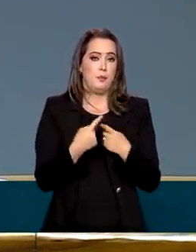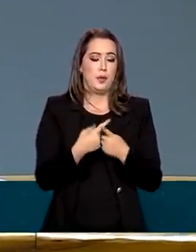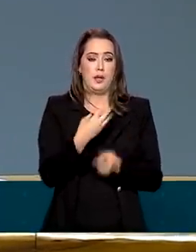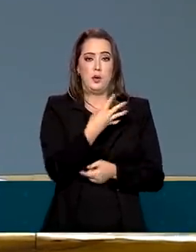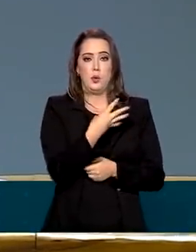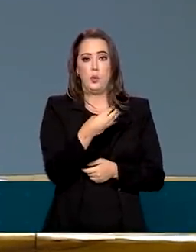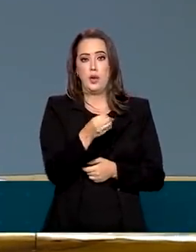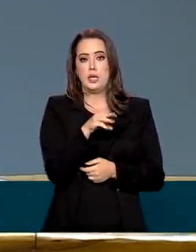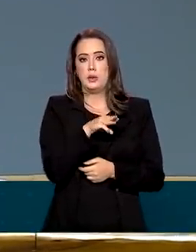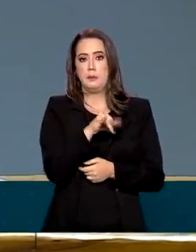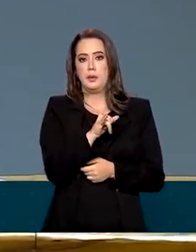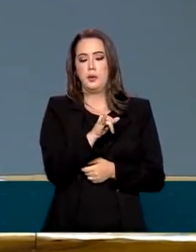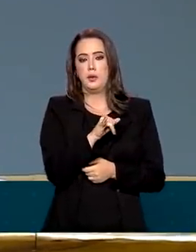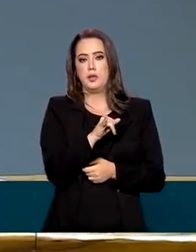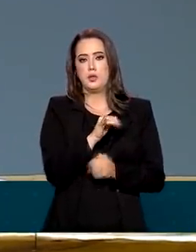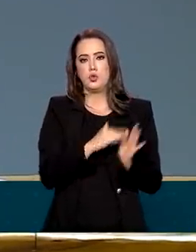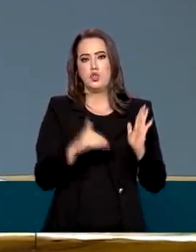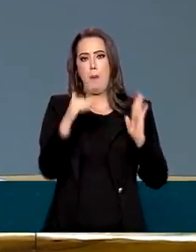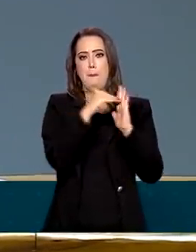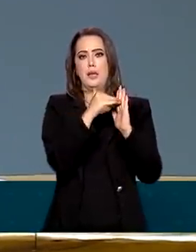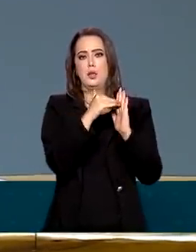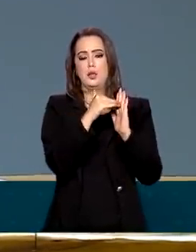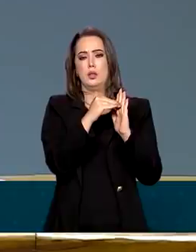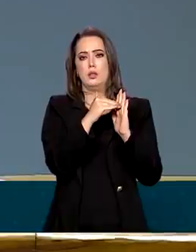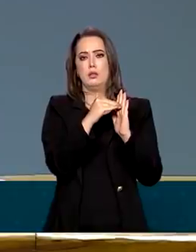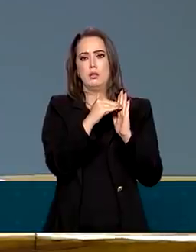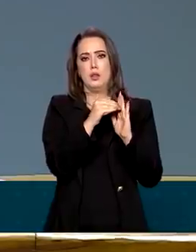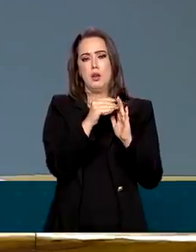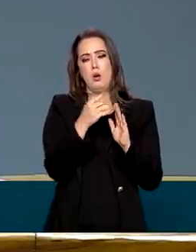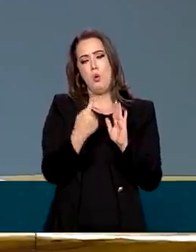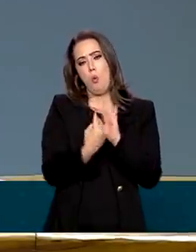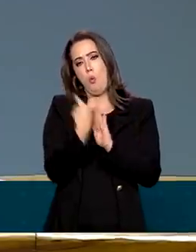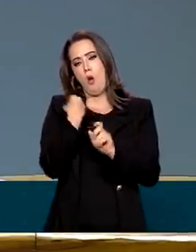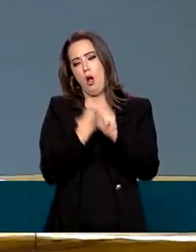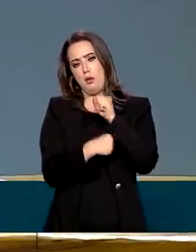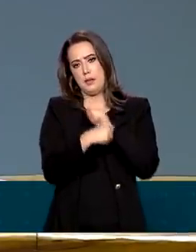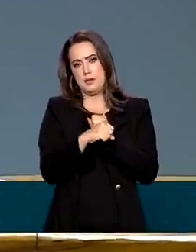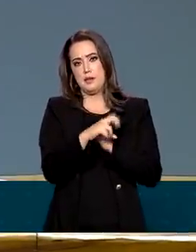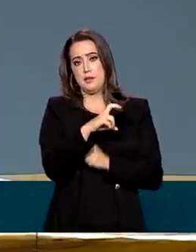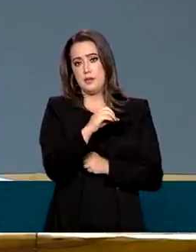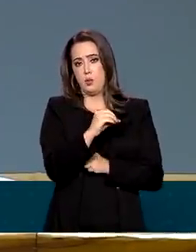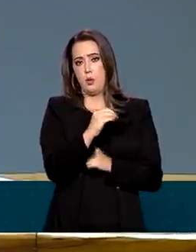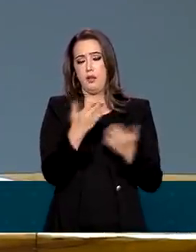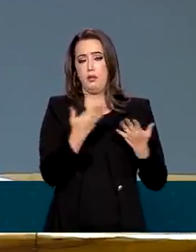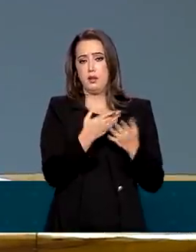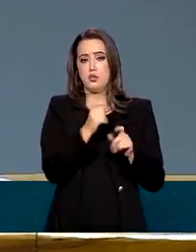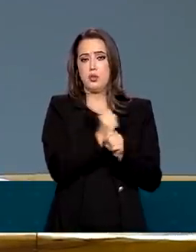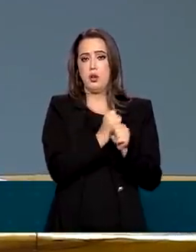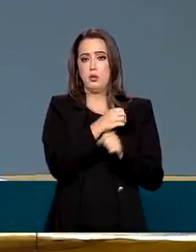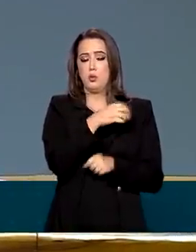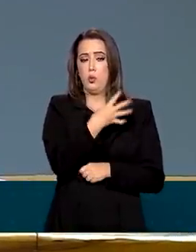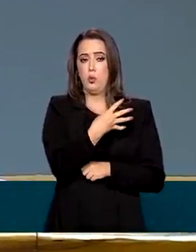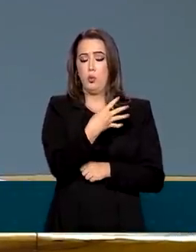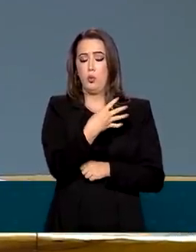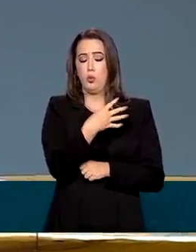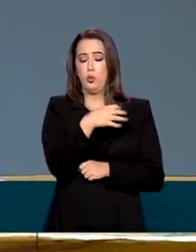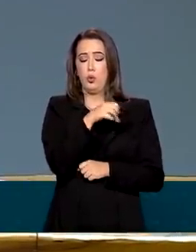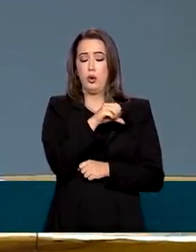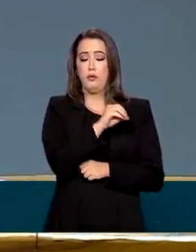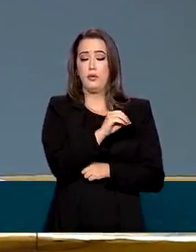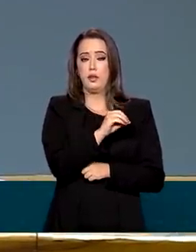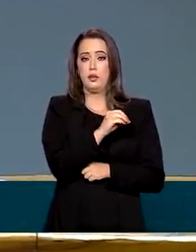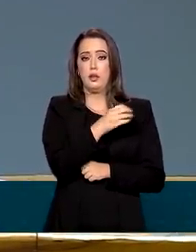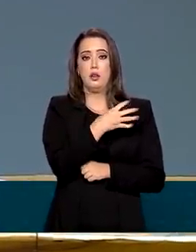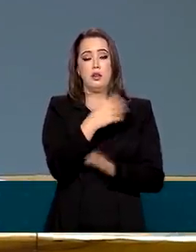bilhões de aumento, ano passado foram 50, esse ano foi para 90. Desses 40 bilhões, quase a metade